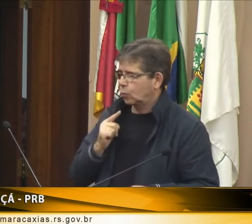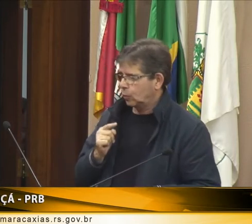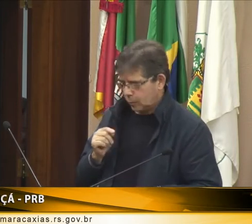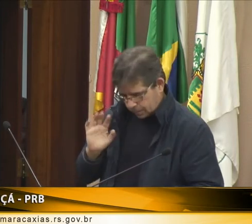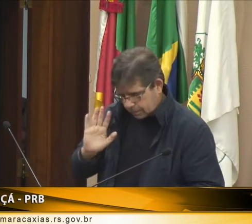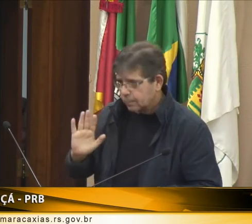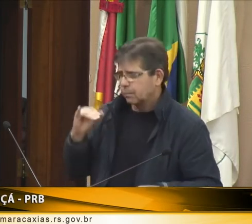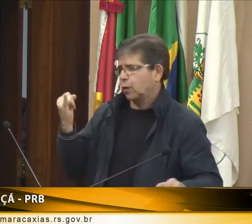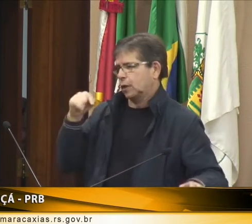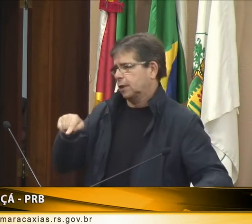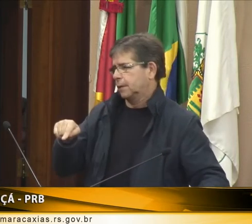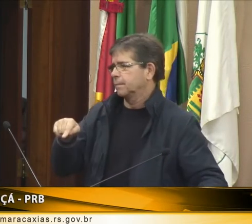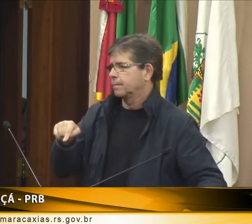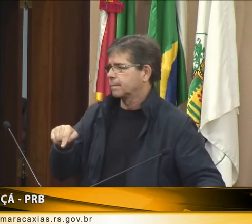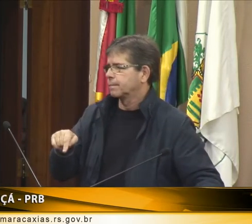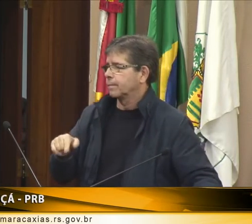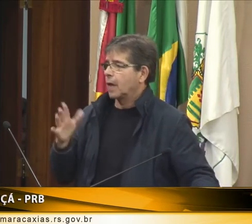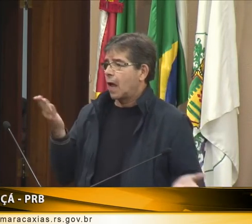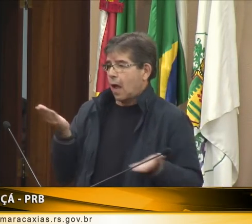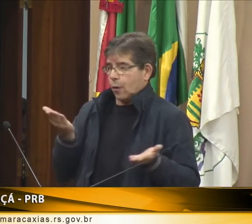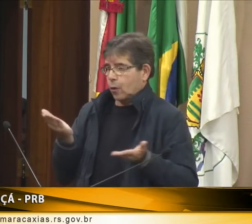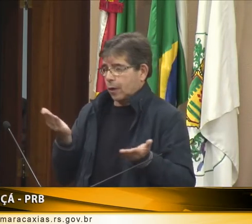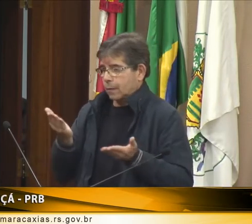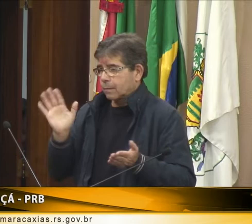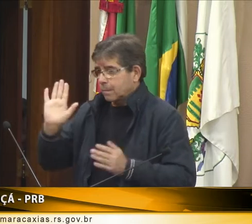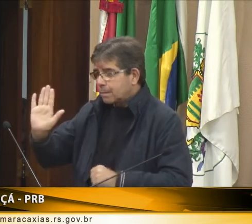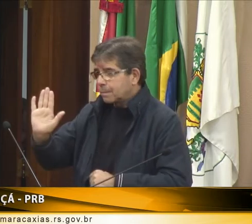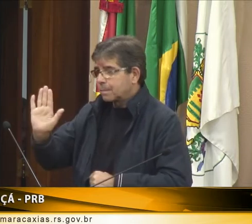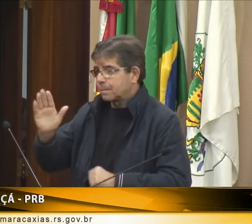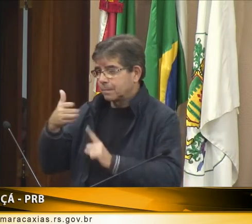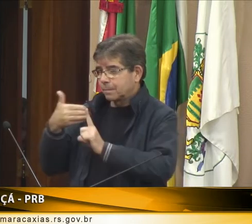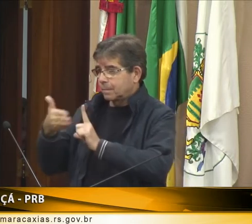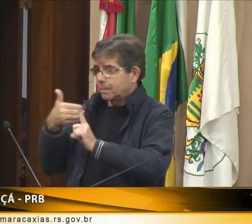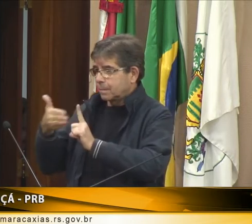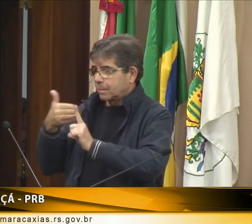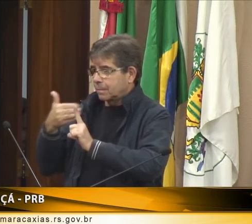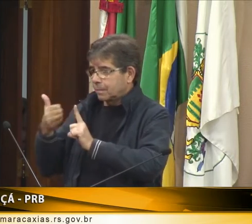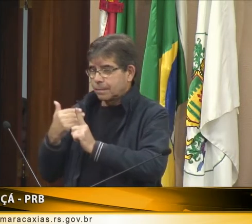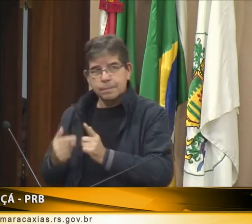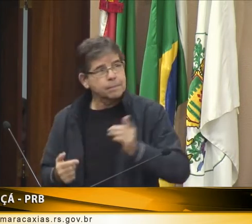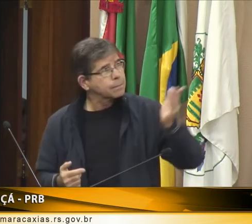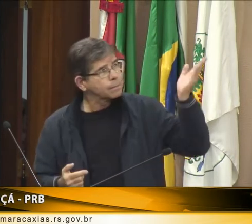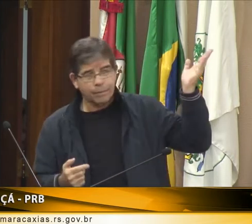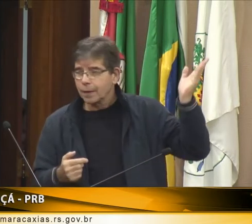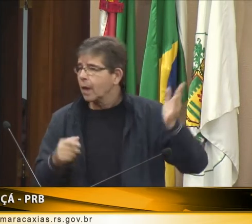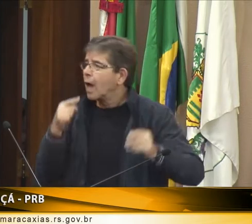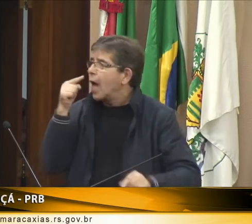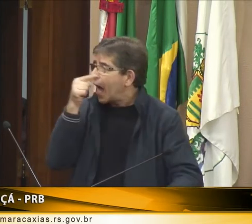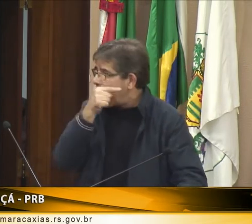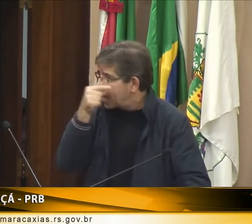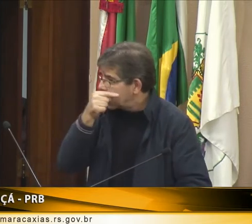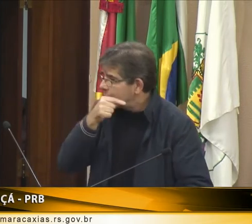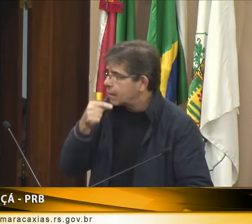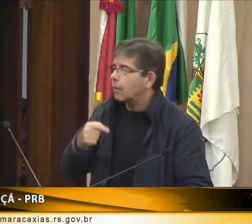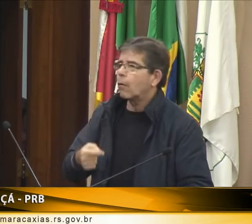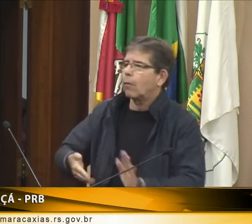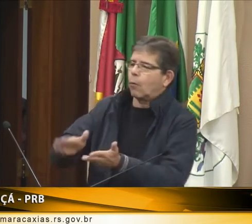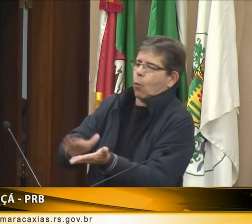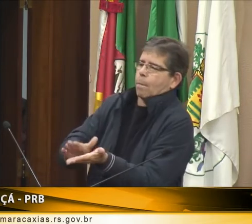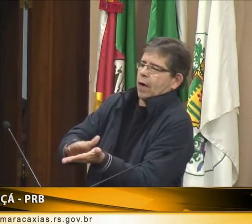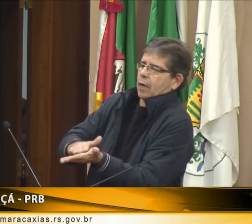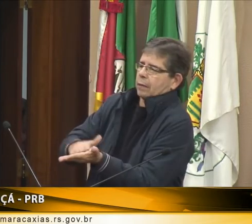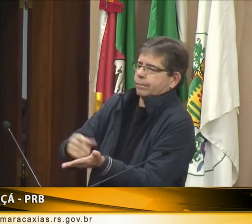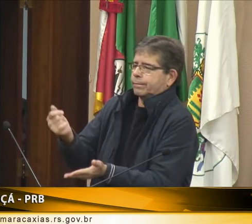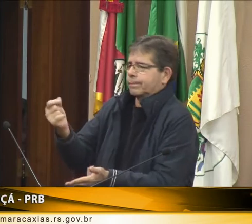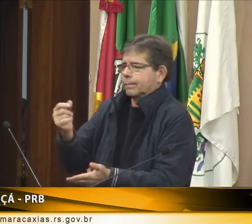Atendimento surdo é importante. atendimento às pessoas surdas é acessibilidade. Eu vou mostrar agora um vídeo